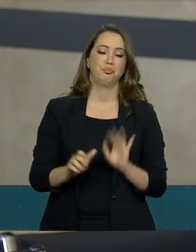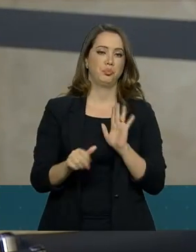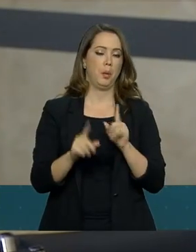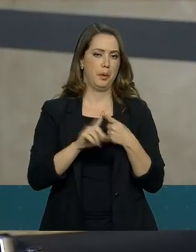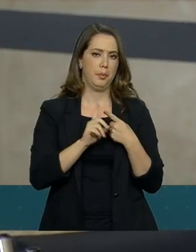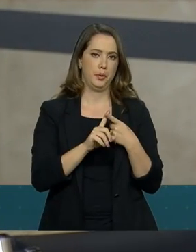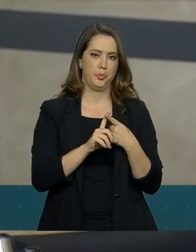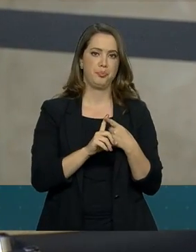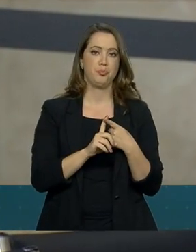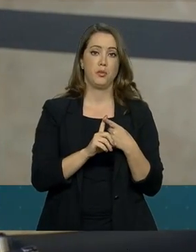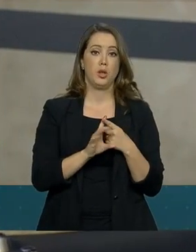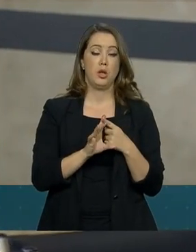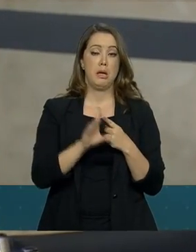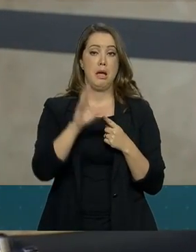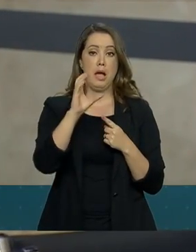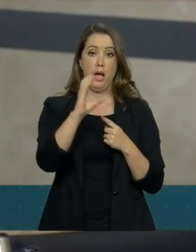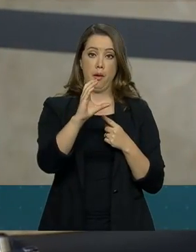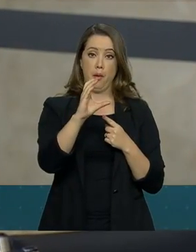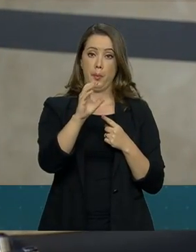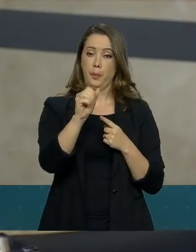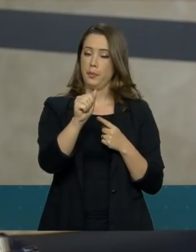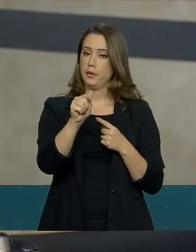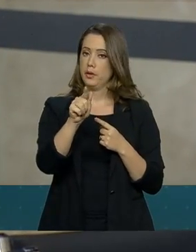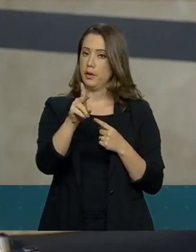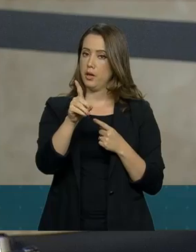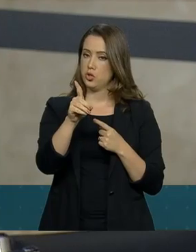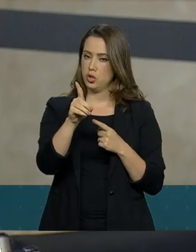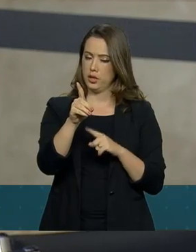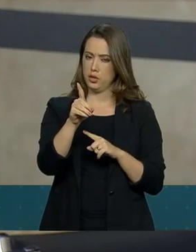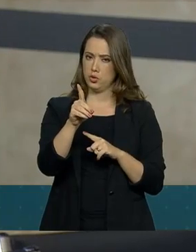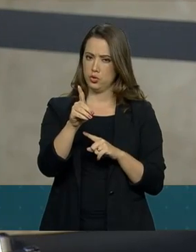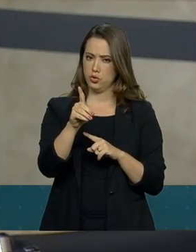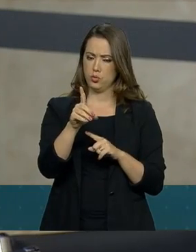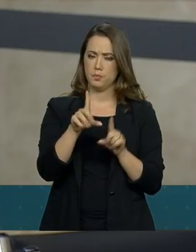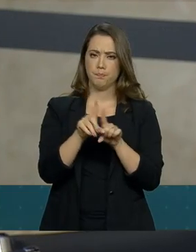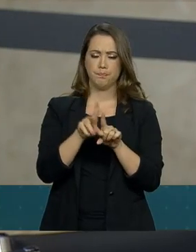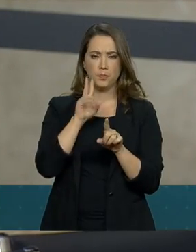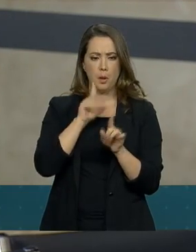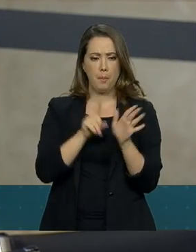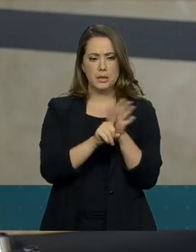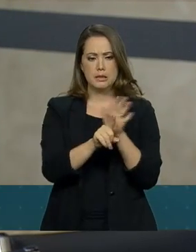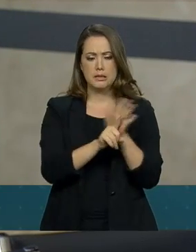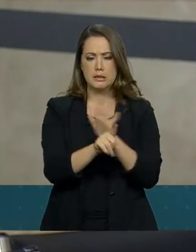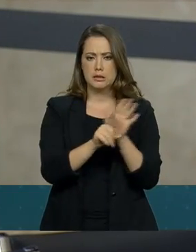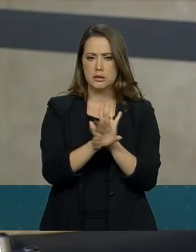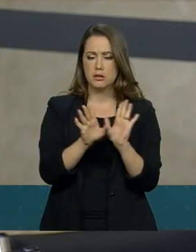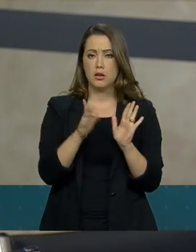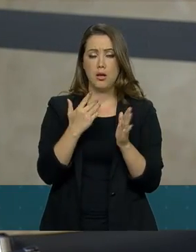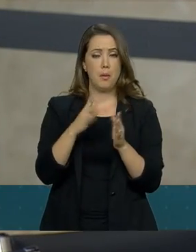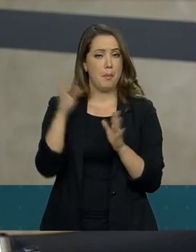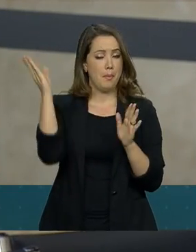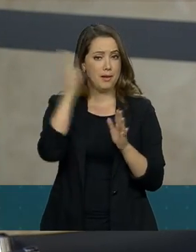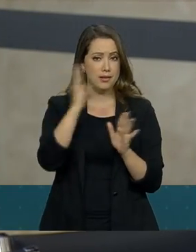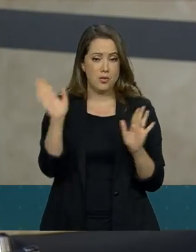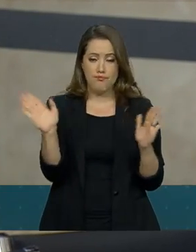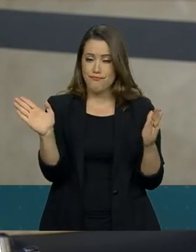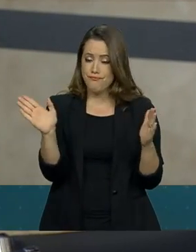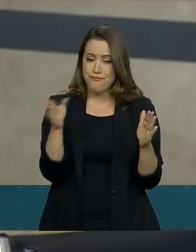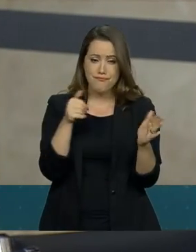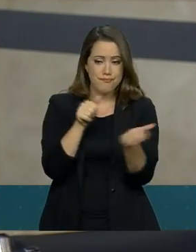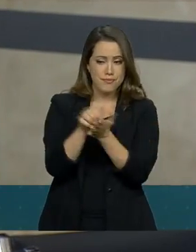saiu hoje com o Brasil fechando 43 mil vagas de emprego. Foi o pior mês de março desde 2017.